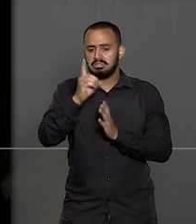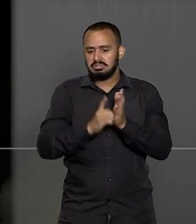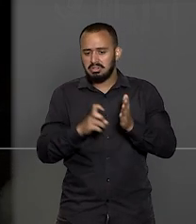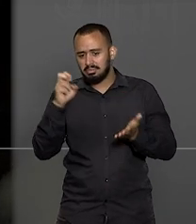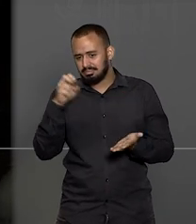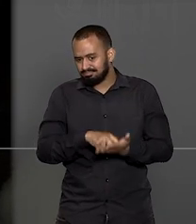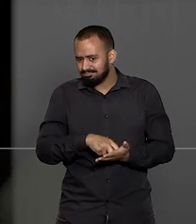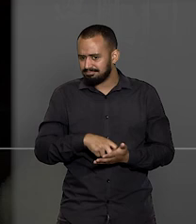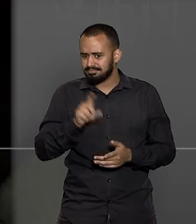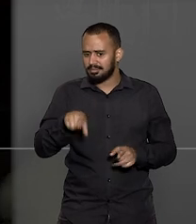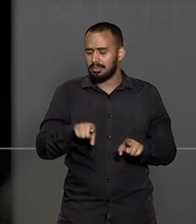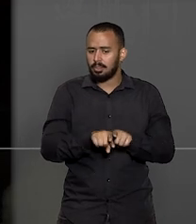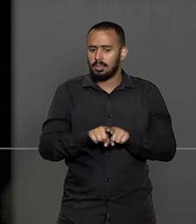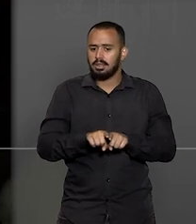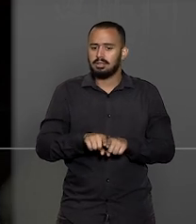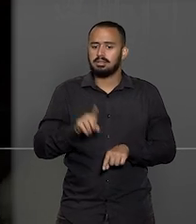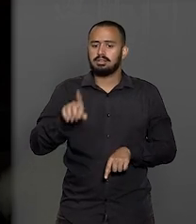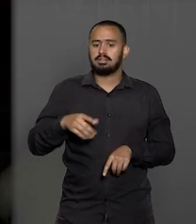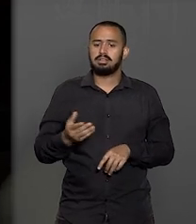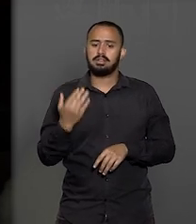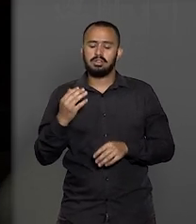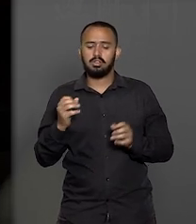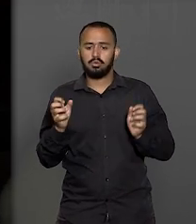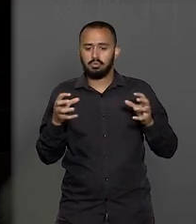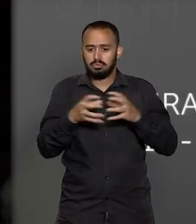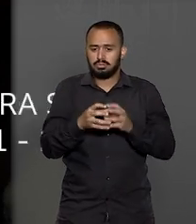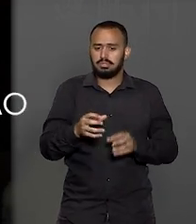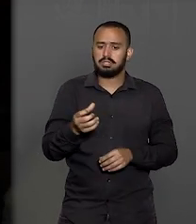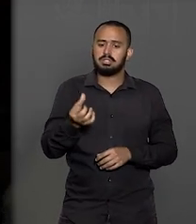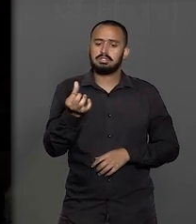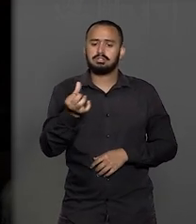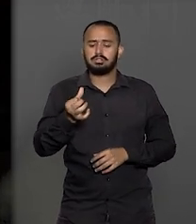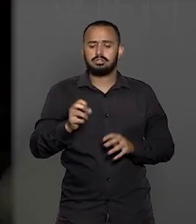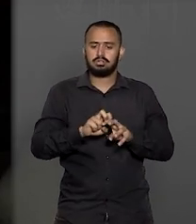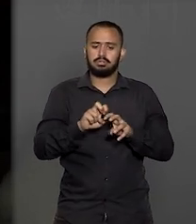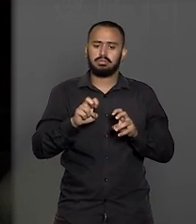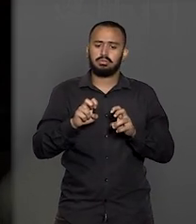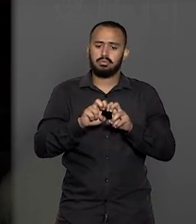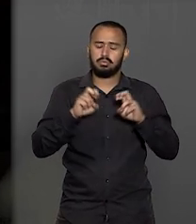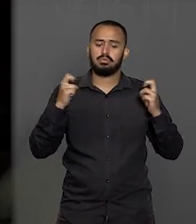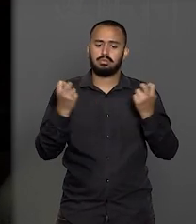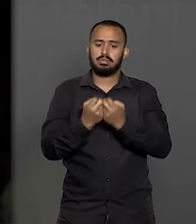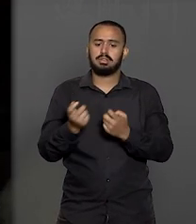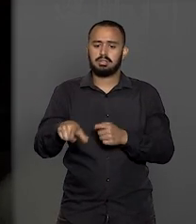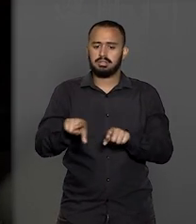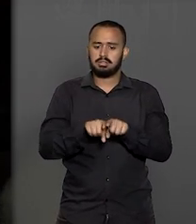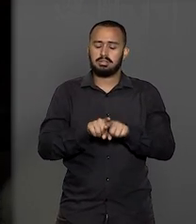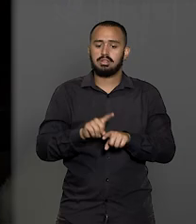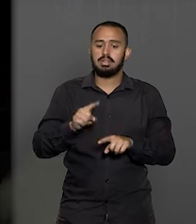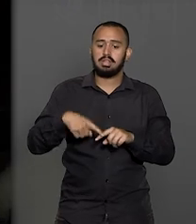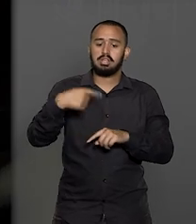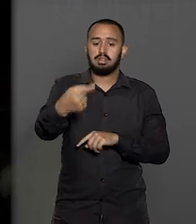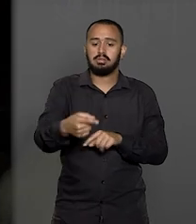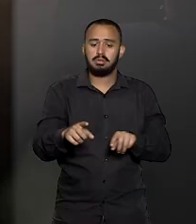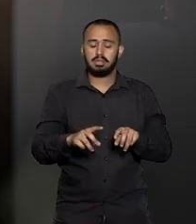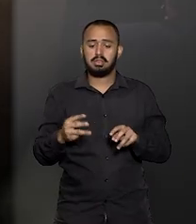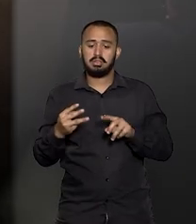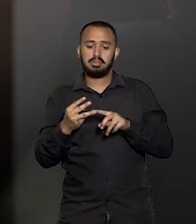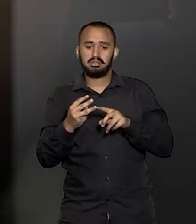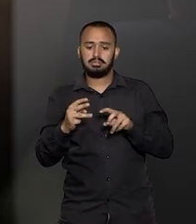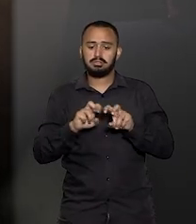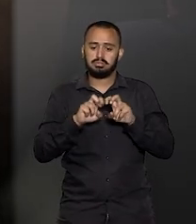Presidiu a sexta turma de 2010 a 2012 e a terceira sessão de 2011 a 2013.